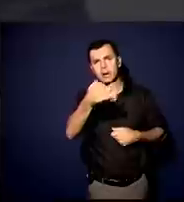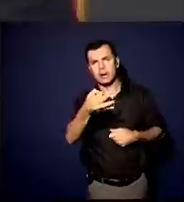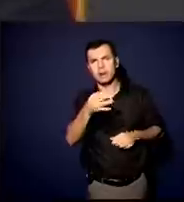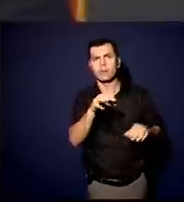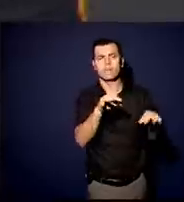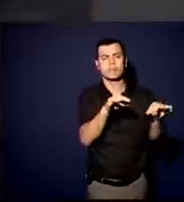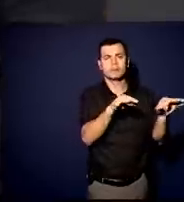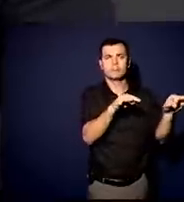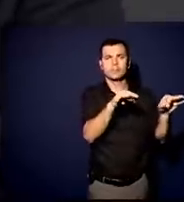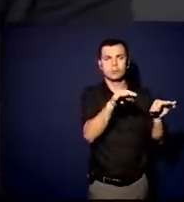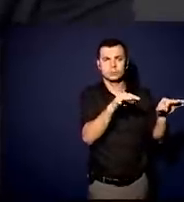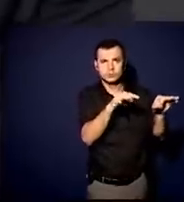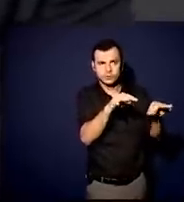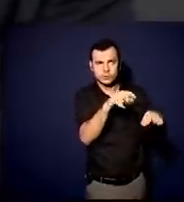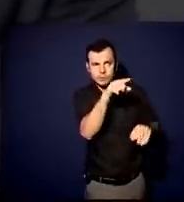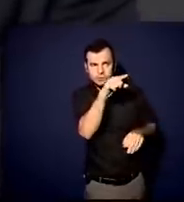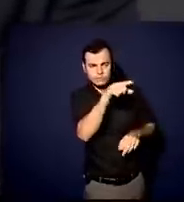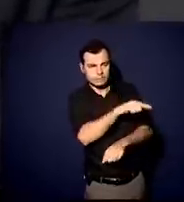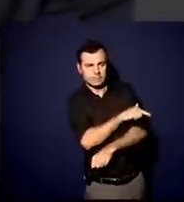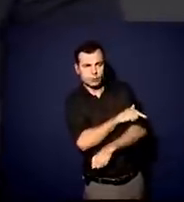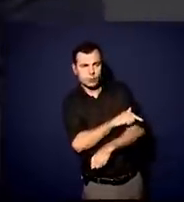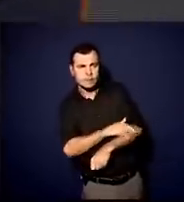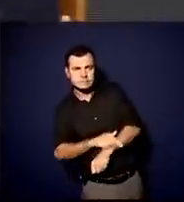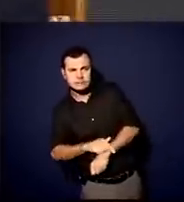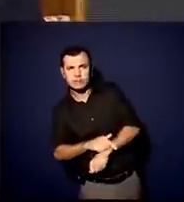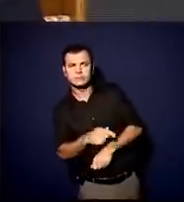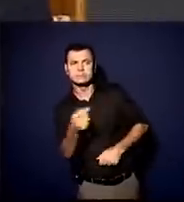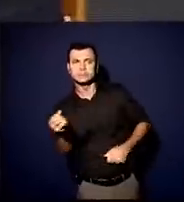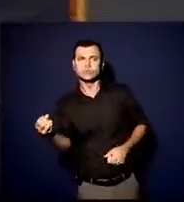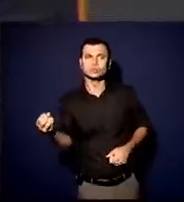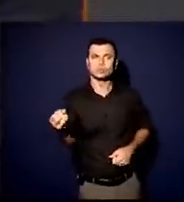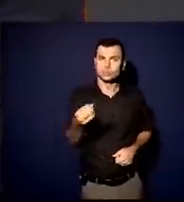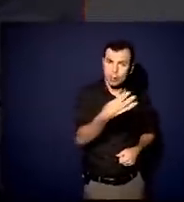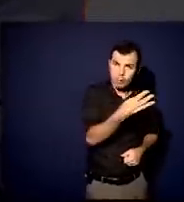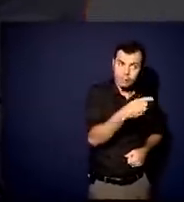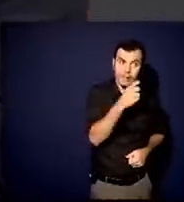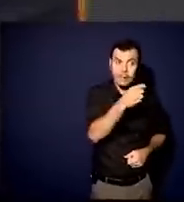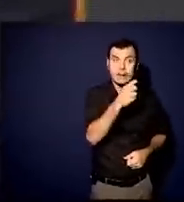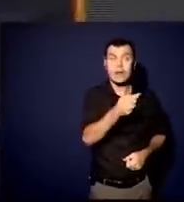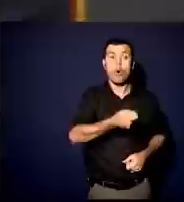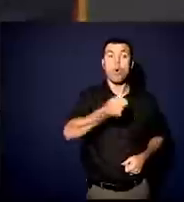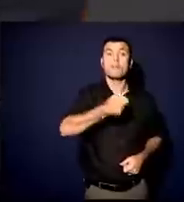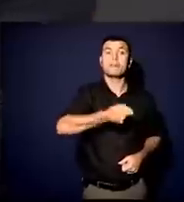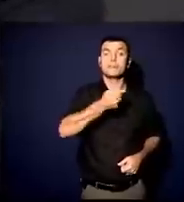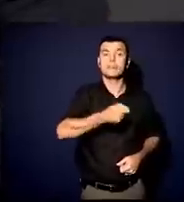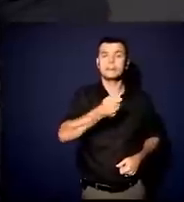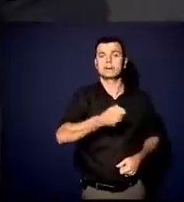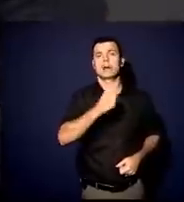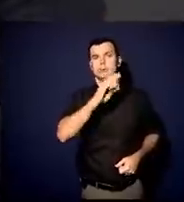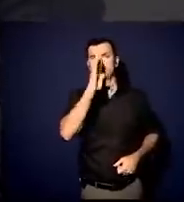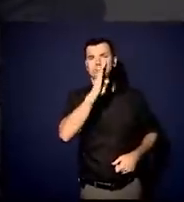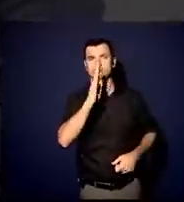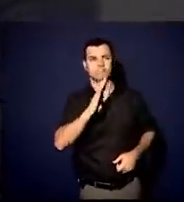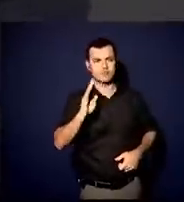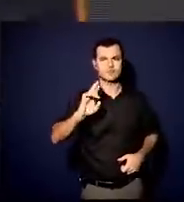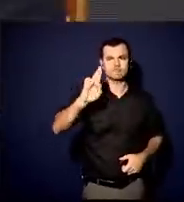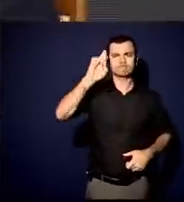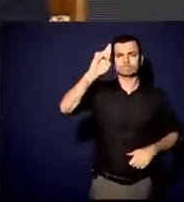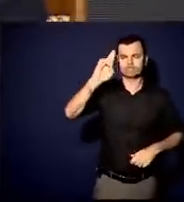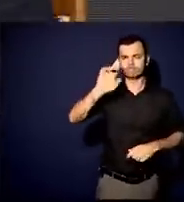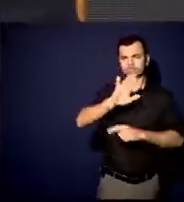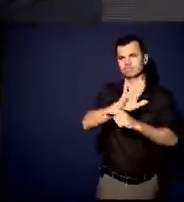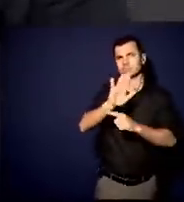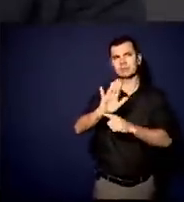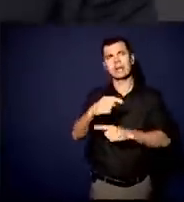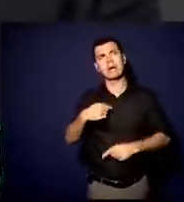é de caráter. Essa nova geração, ela tem a obrigação de assumir o Brasil. assumir não é dizer se o